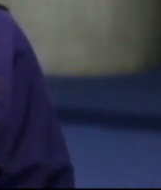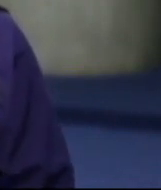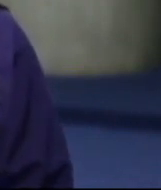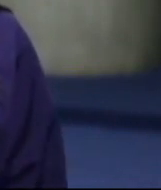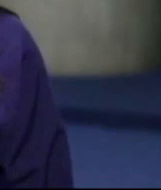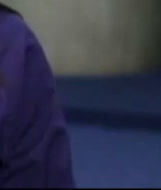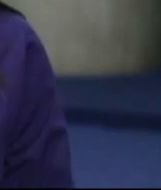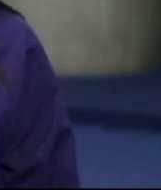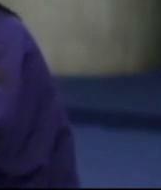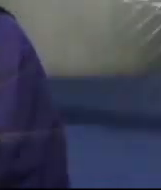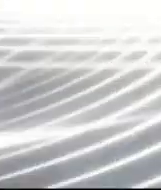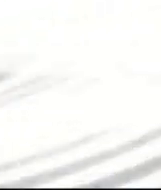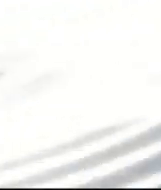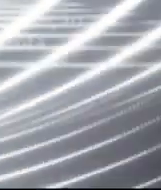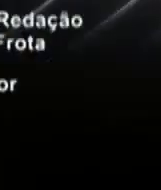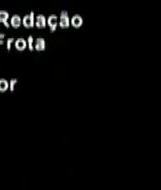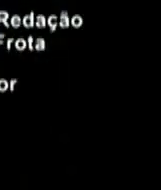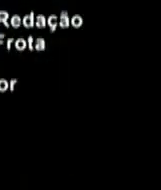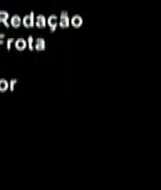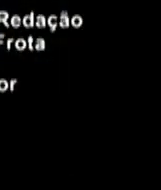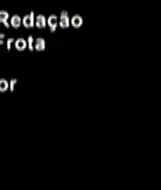próxima semana. Até lá!